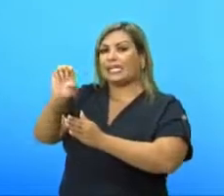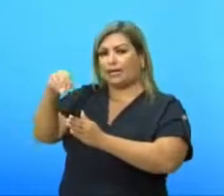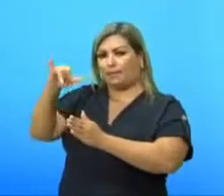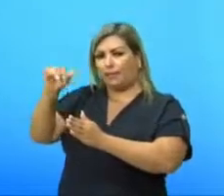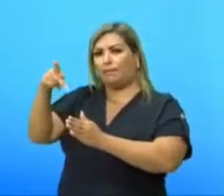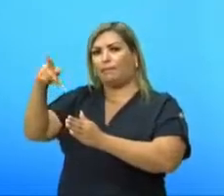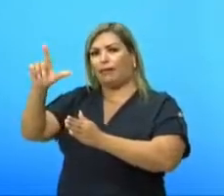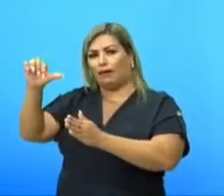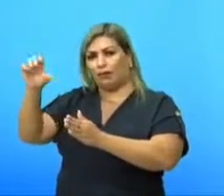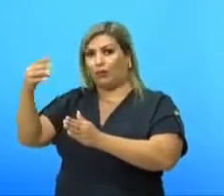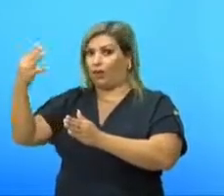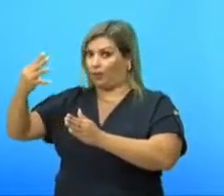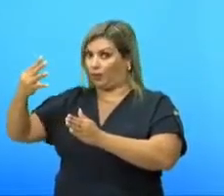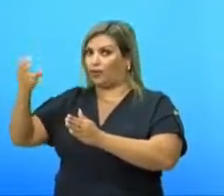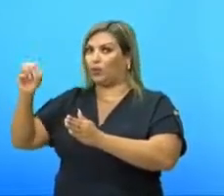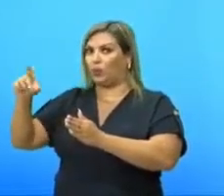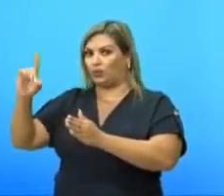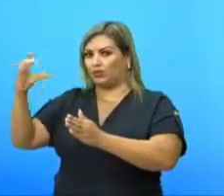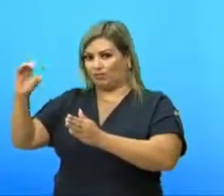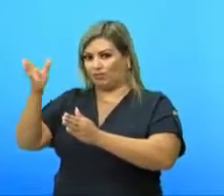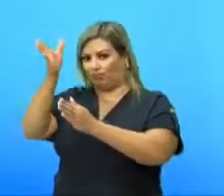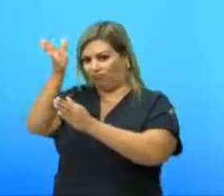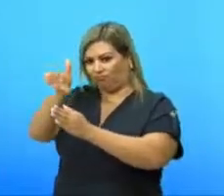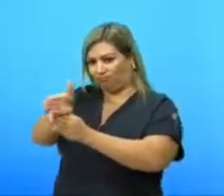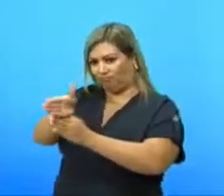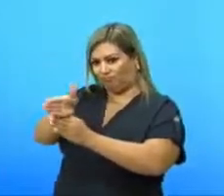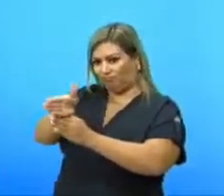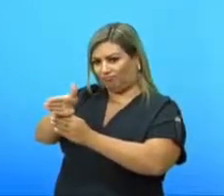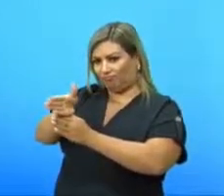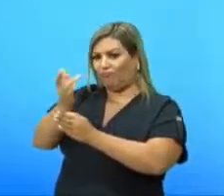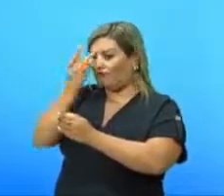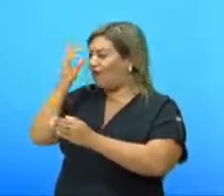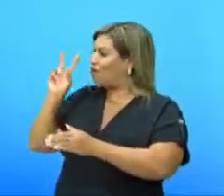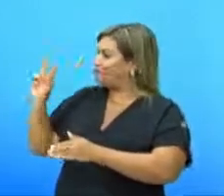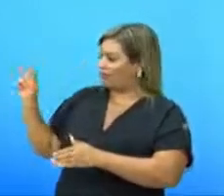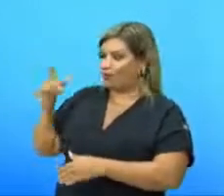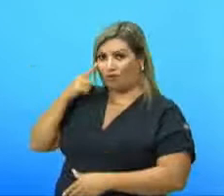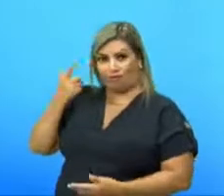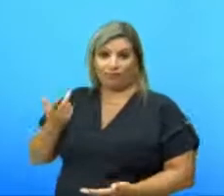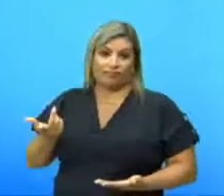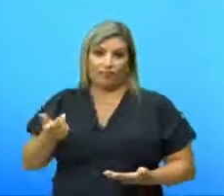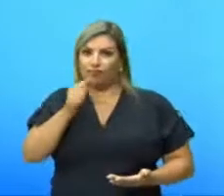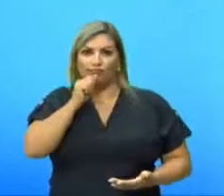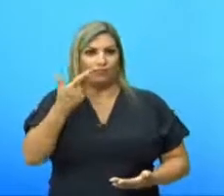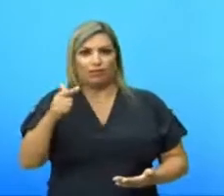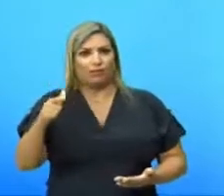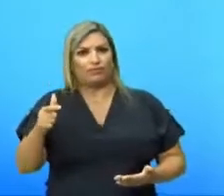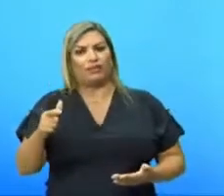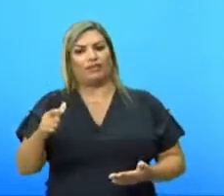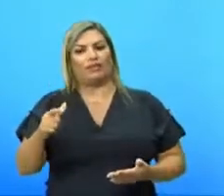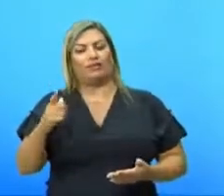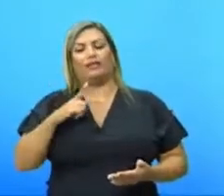condição. Fácil de se ver, né? Está tudo aqui, ó, não tem nenhuma face